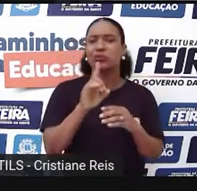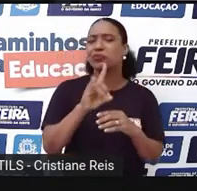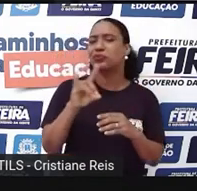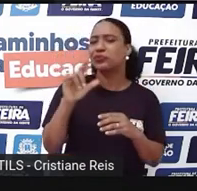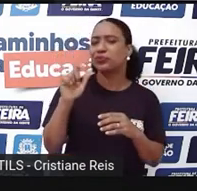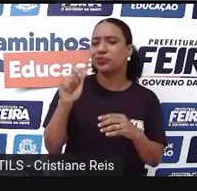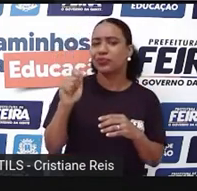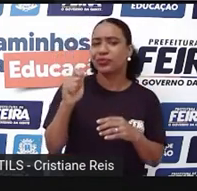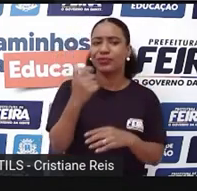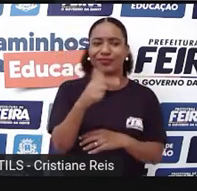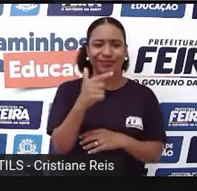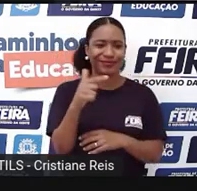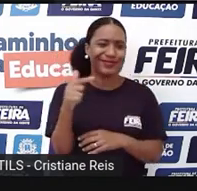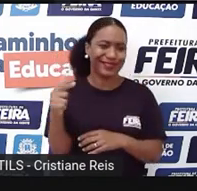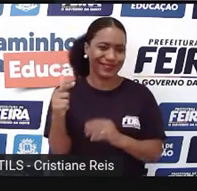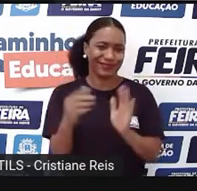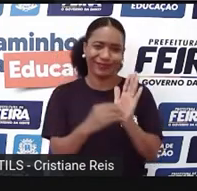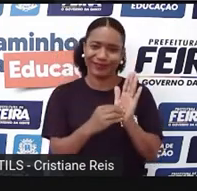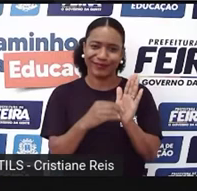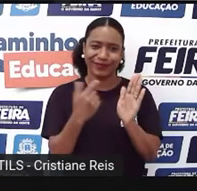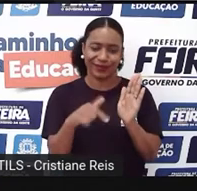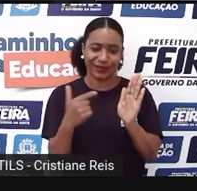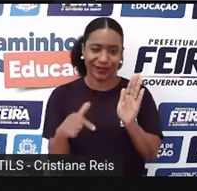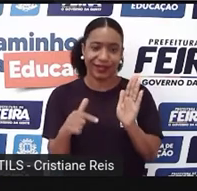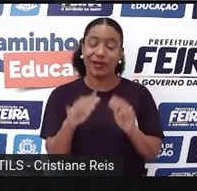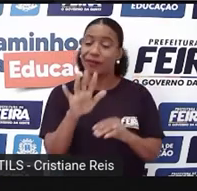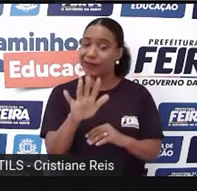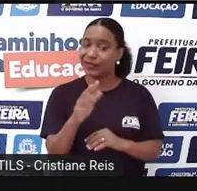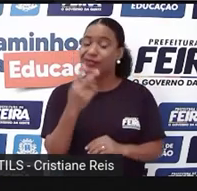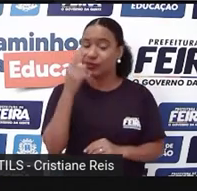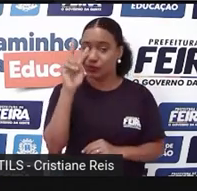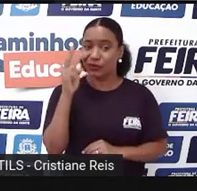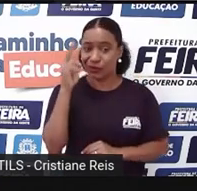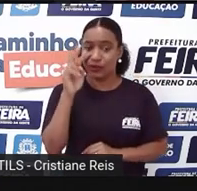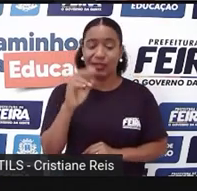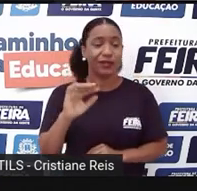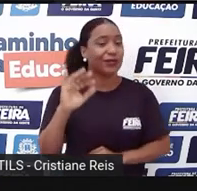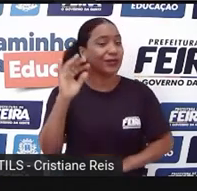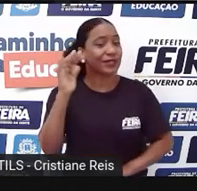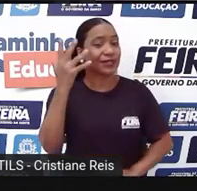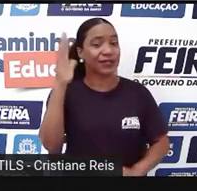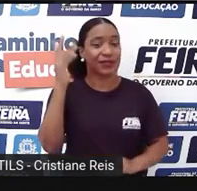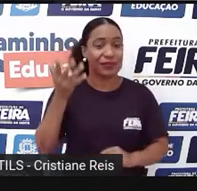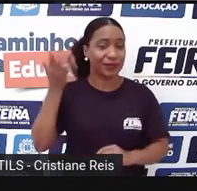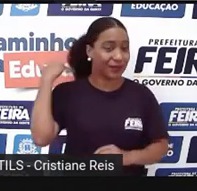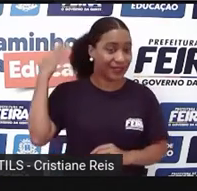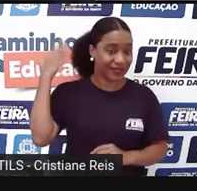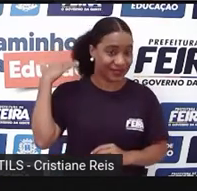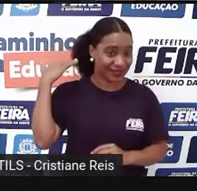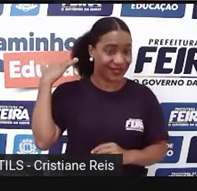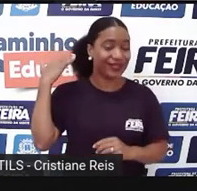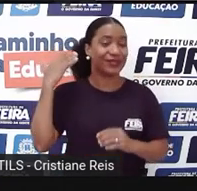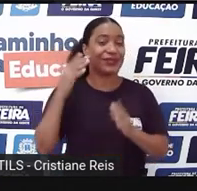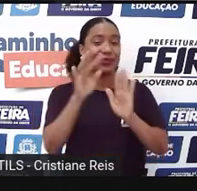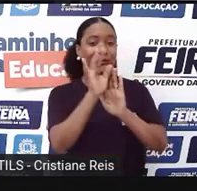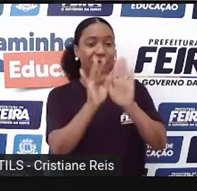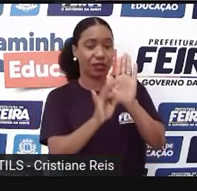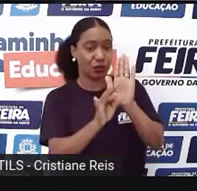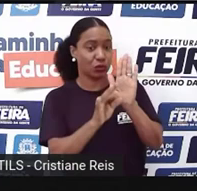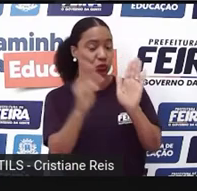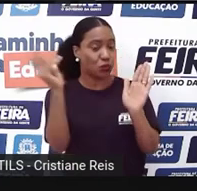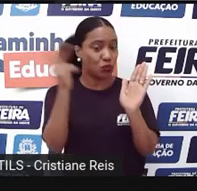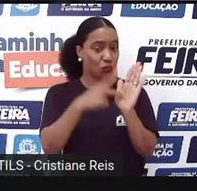essa história, ela foi, na época, o texto original, ele foi produzido